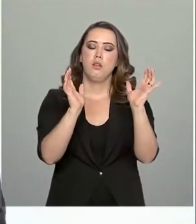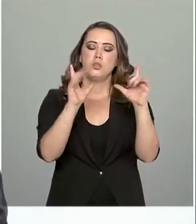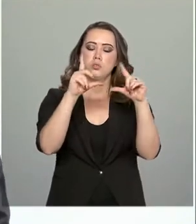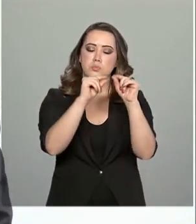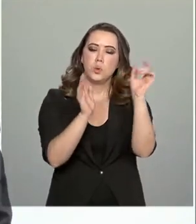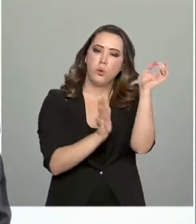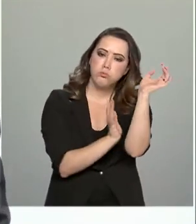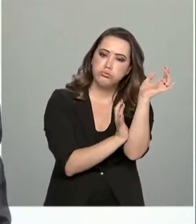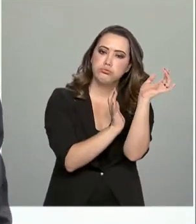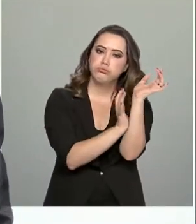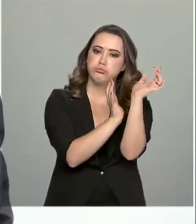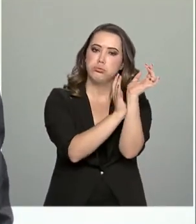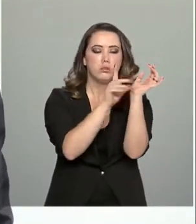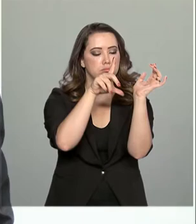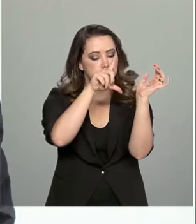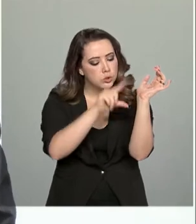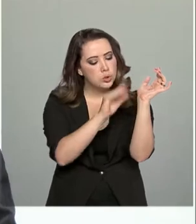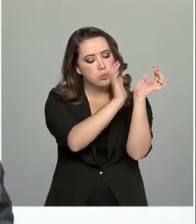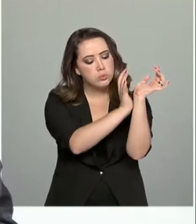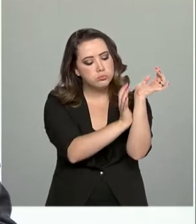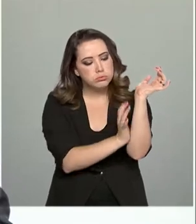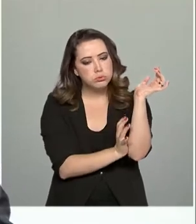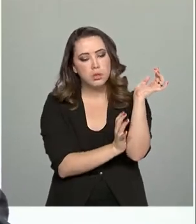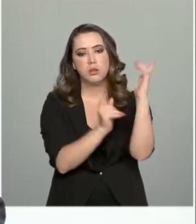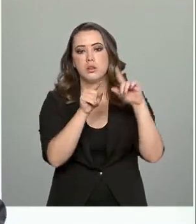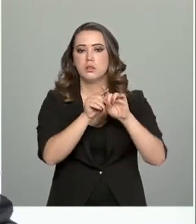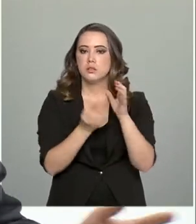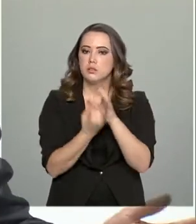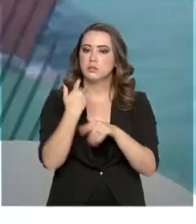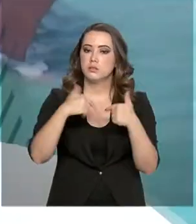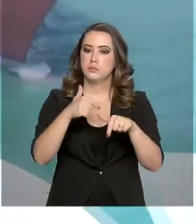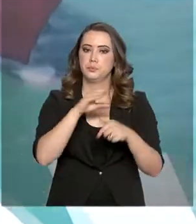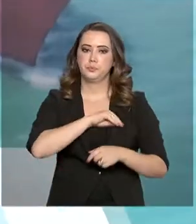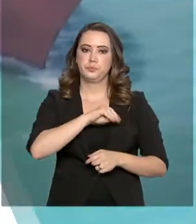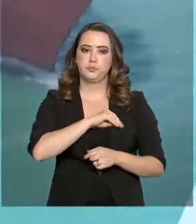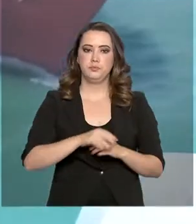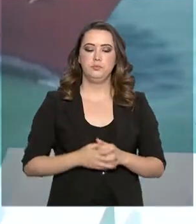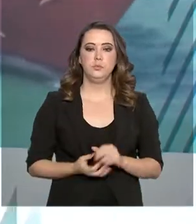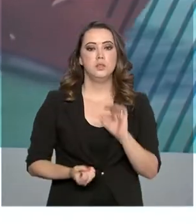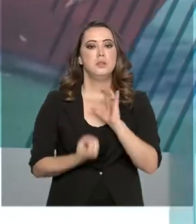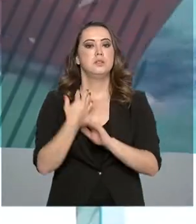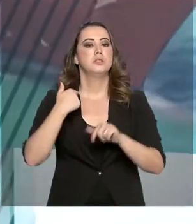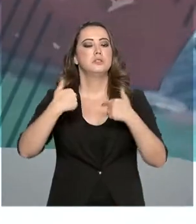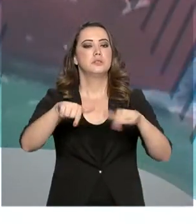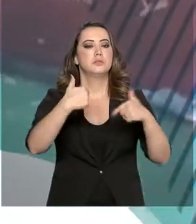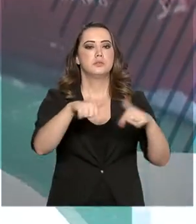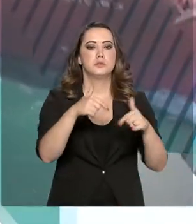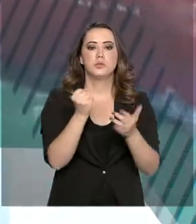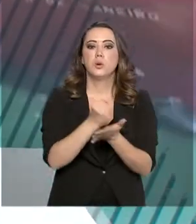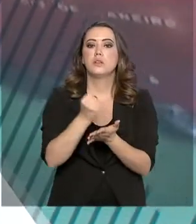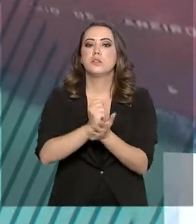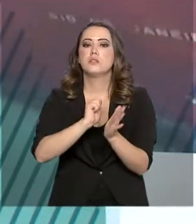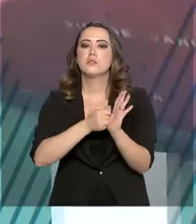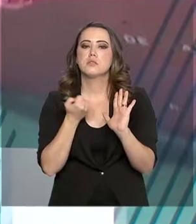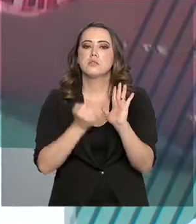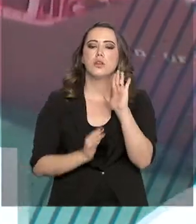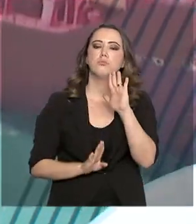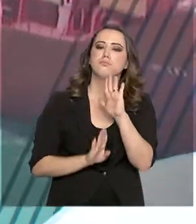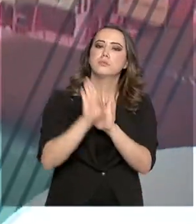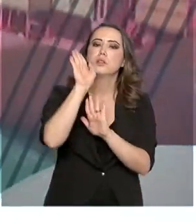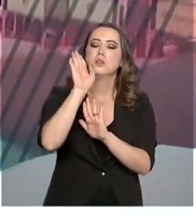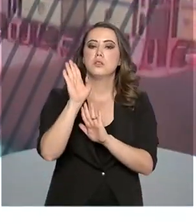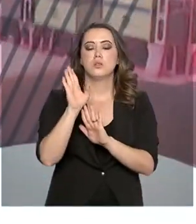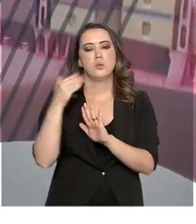você poder empreender, gerar oportunidades de emprego e de renda. A criação de empregos formais atingiu o maior